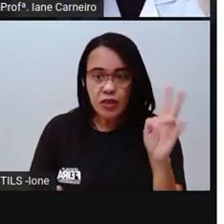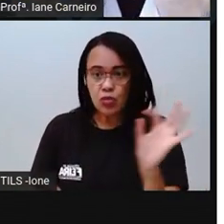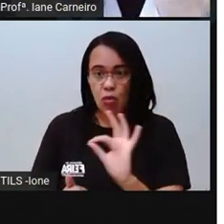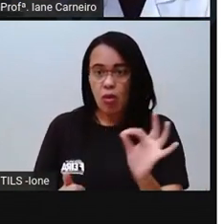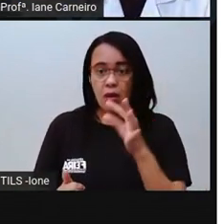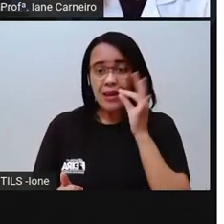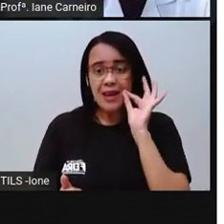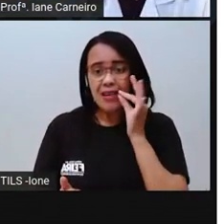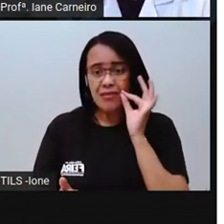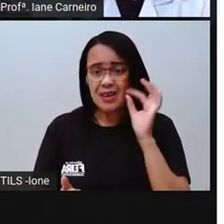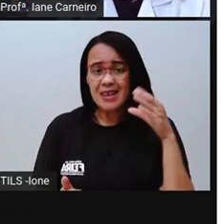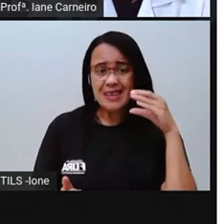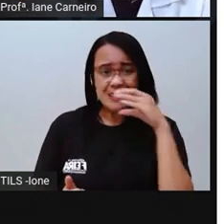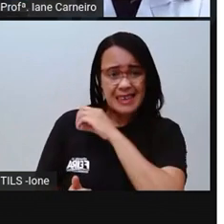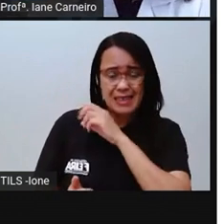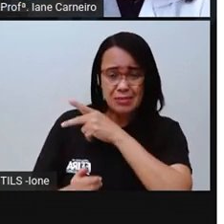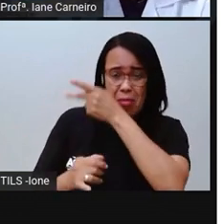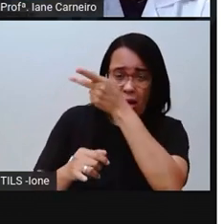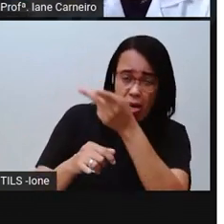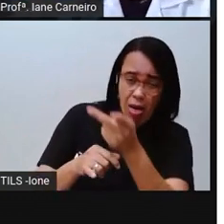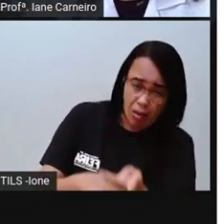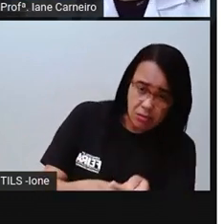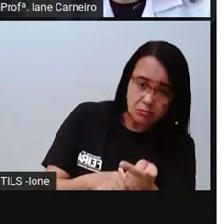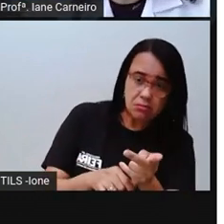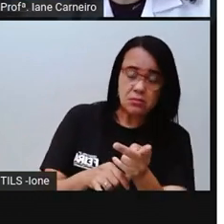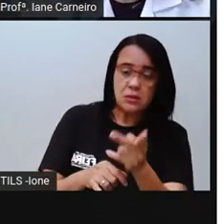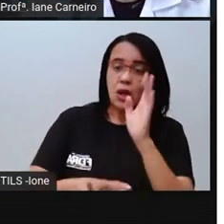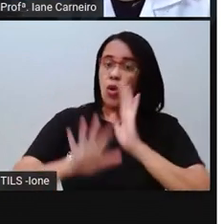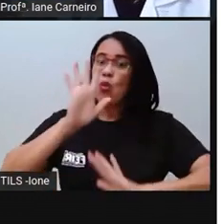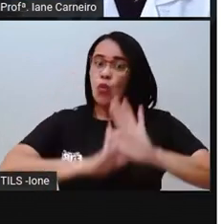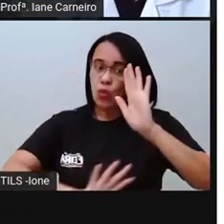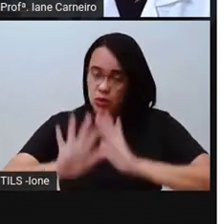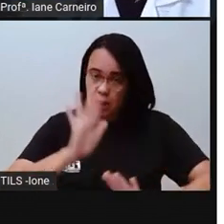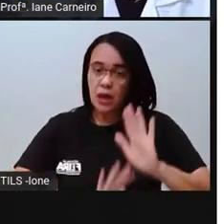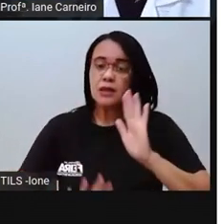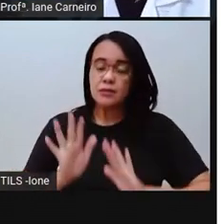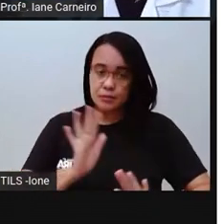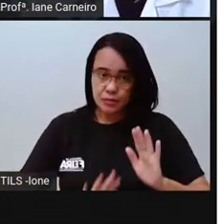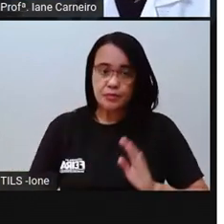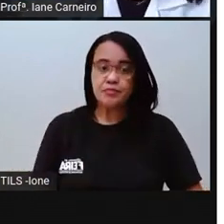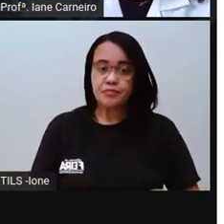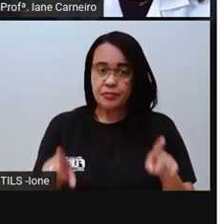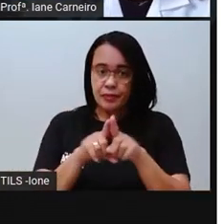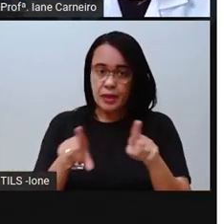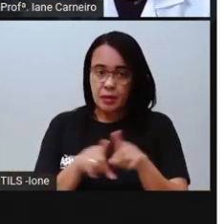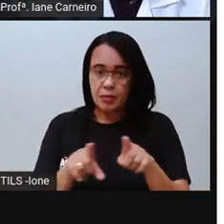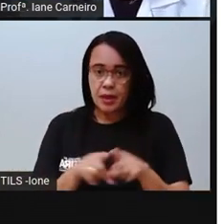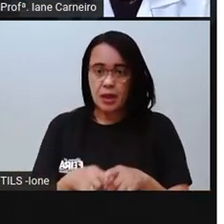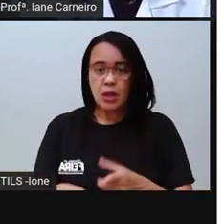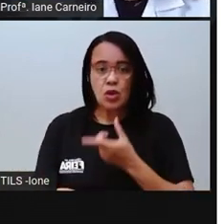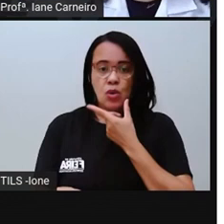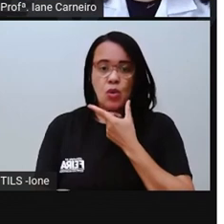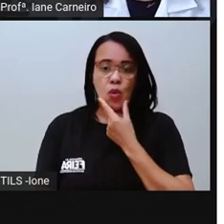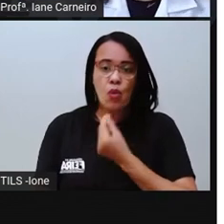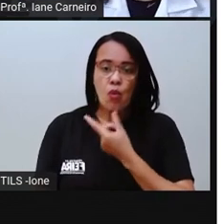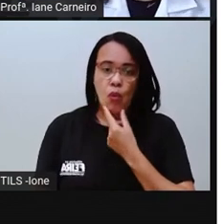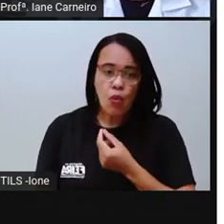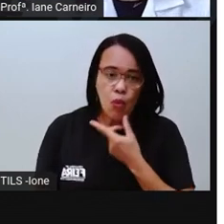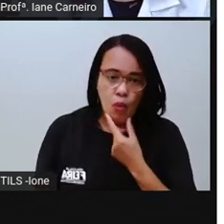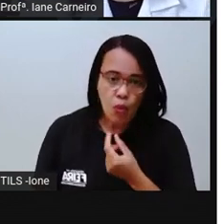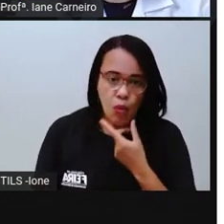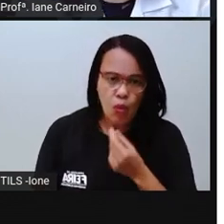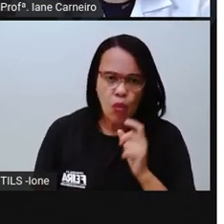cair, vai quebrar, vai machucar. Então tem que ter esse cuidado, tá joia? Aqui, ó, que bebeu ou comeu alguma coisa que não fez